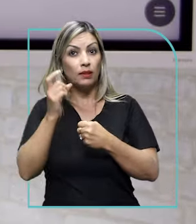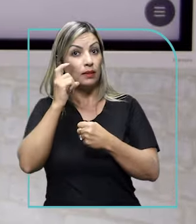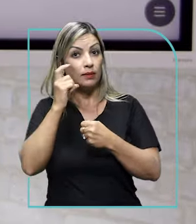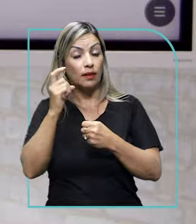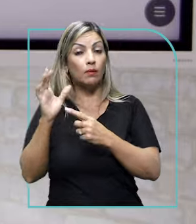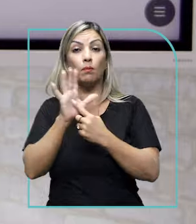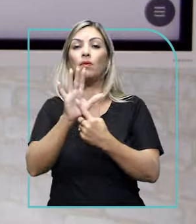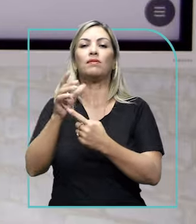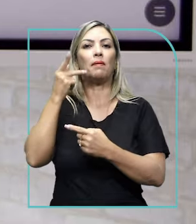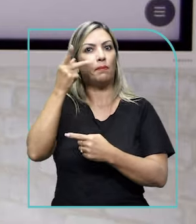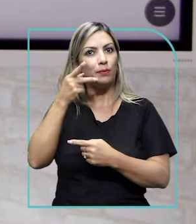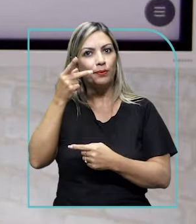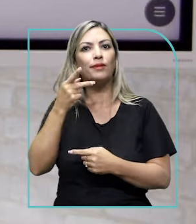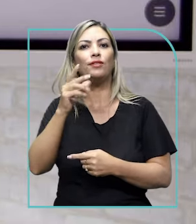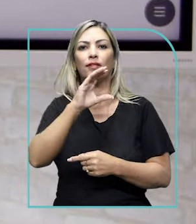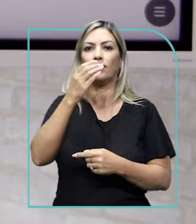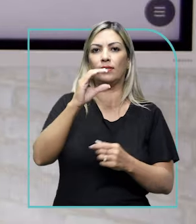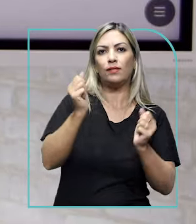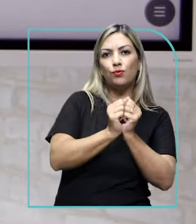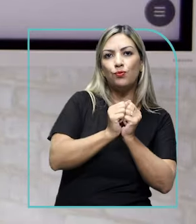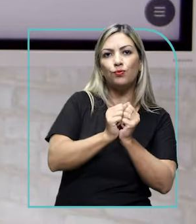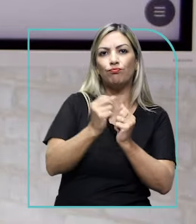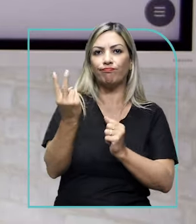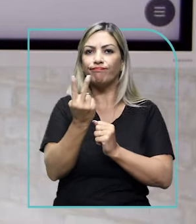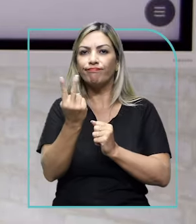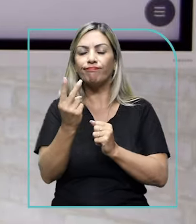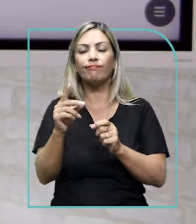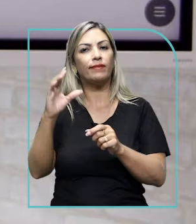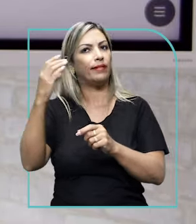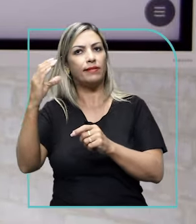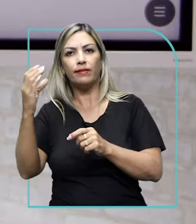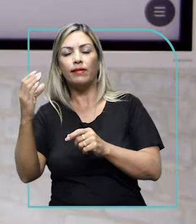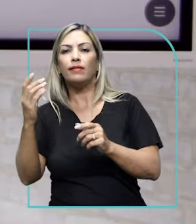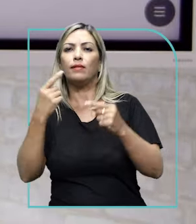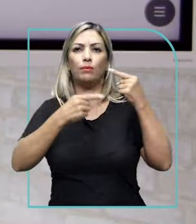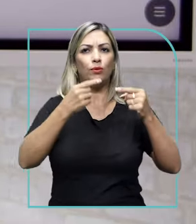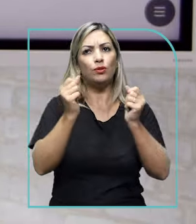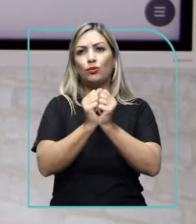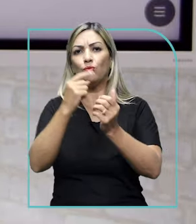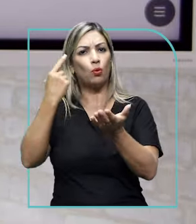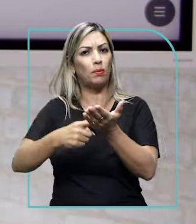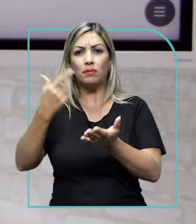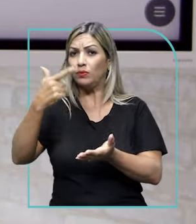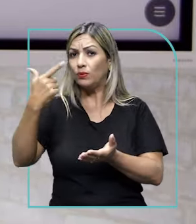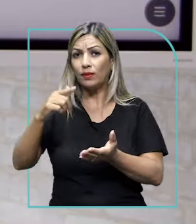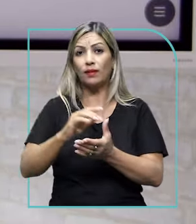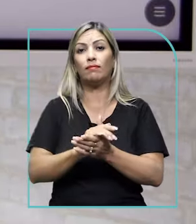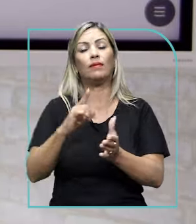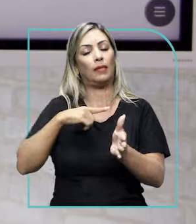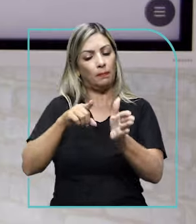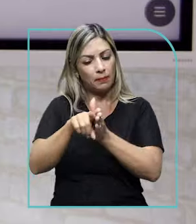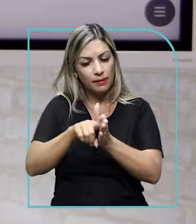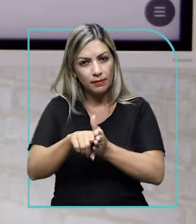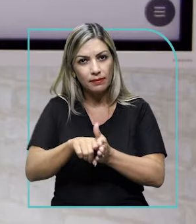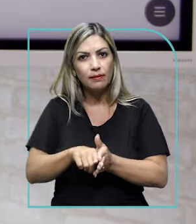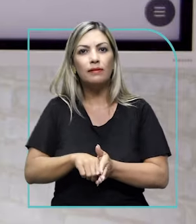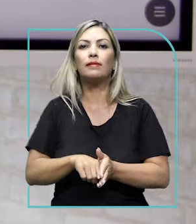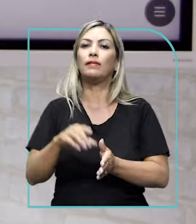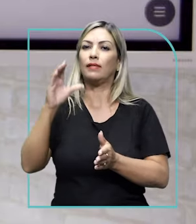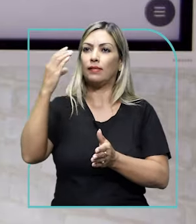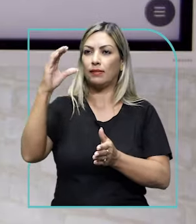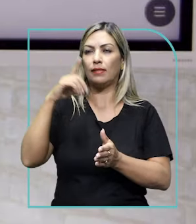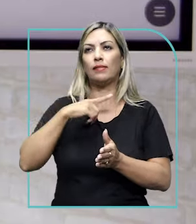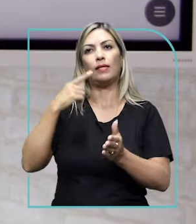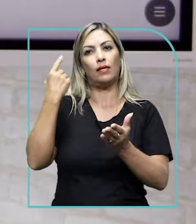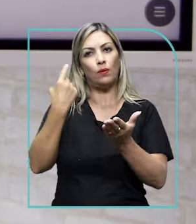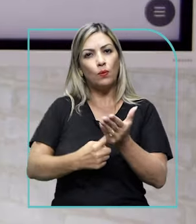trazer a política com a ciência. E a ciência, ela não tem esse compromisso. A ciência, ela tem um compromisso da pesquisa, a ciência, ela tem